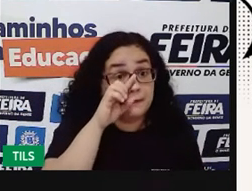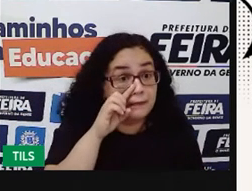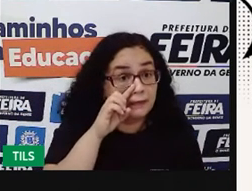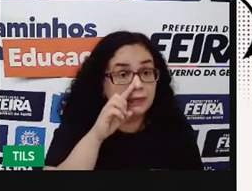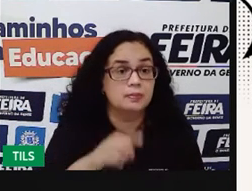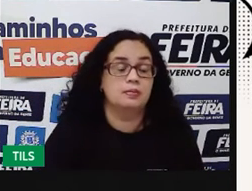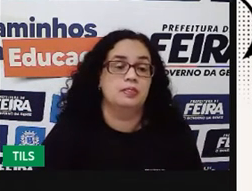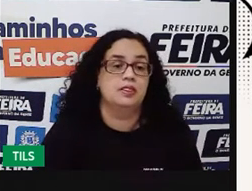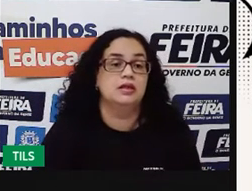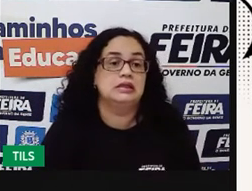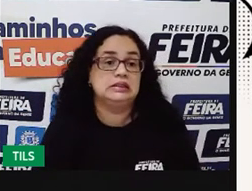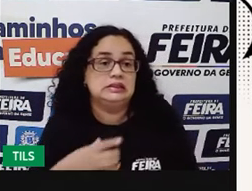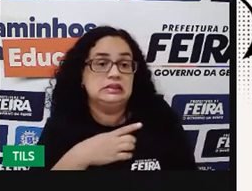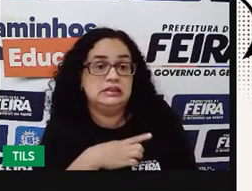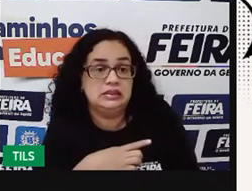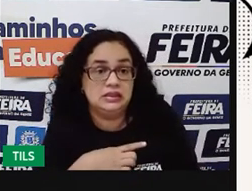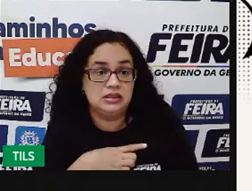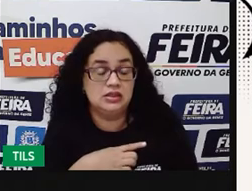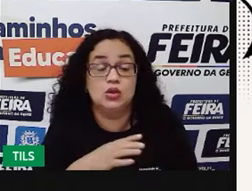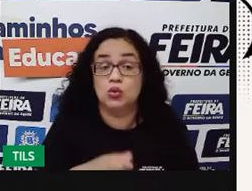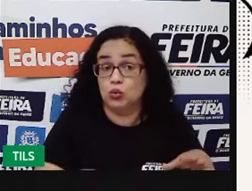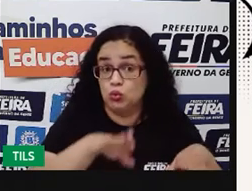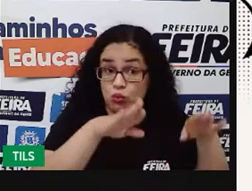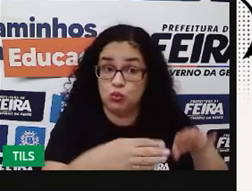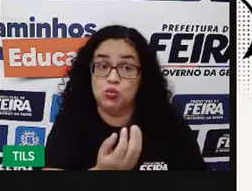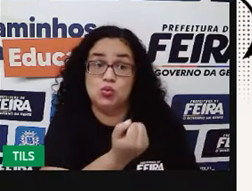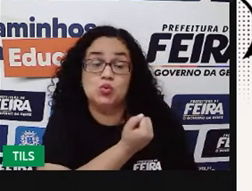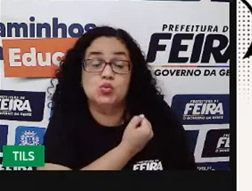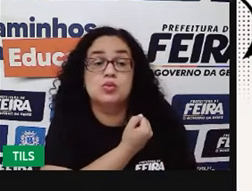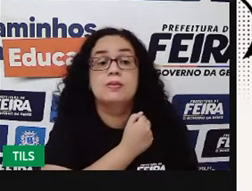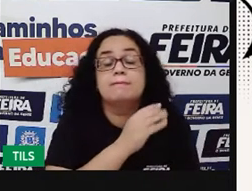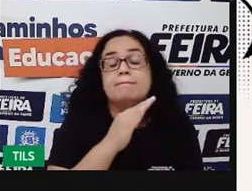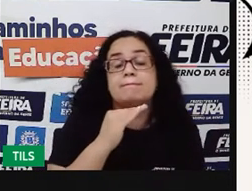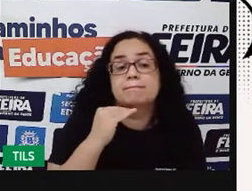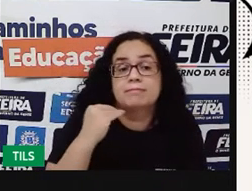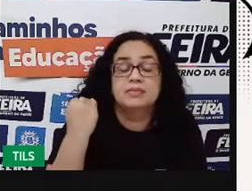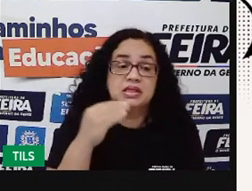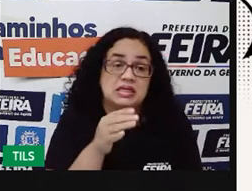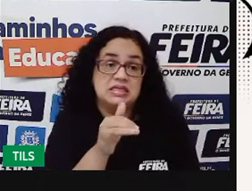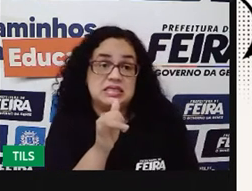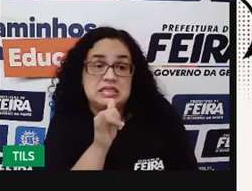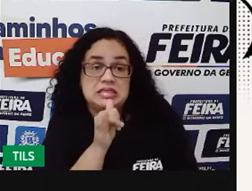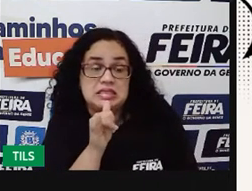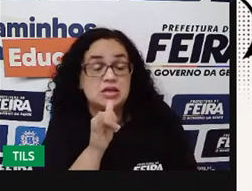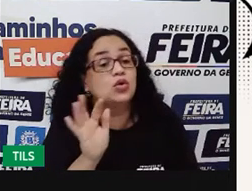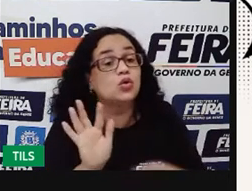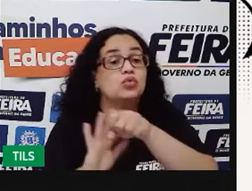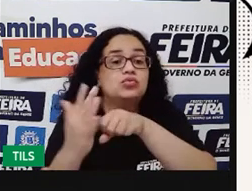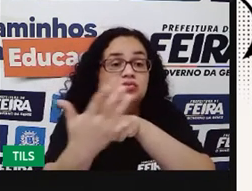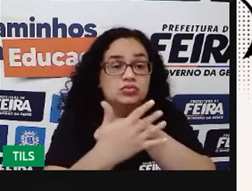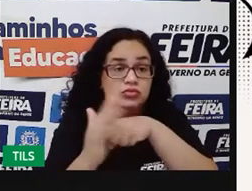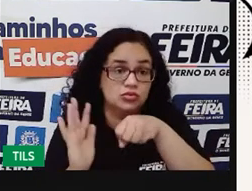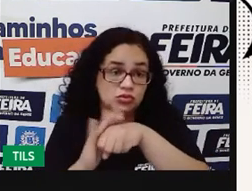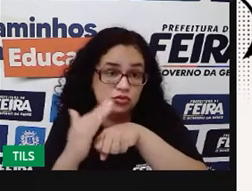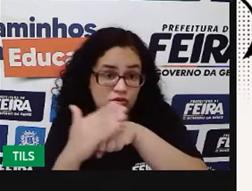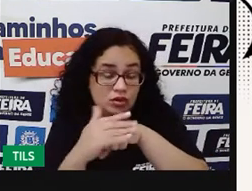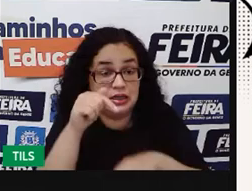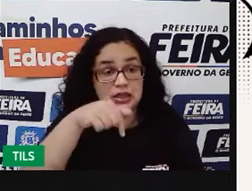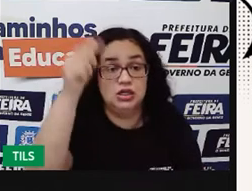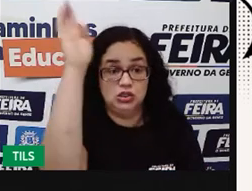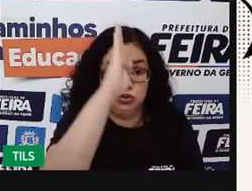um valor numérico da mortalidade, por exemplo, por COVID-19 no nosso país.